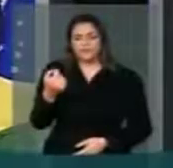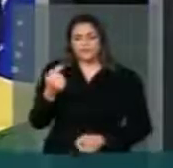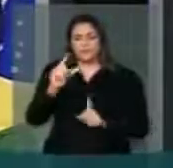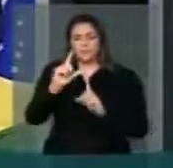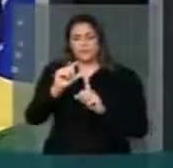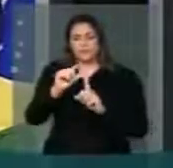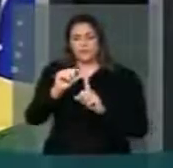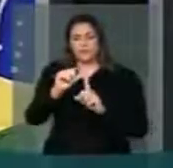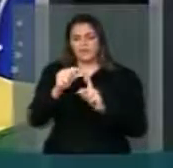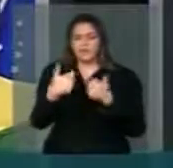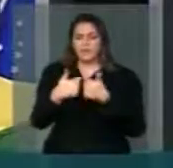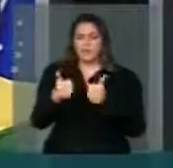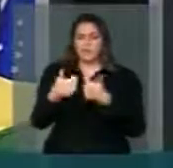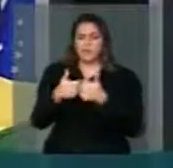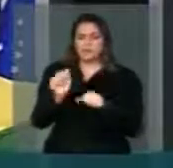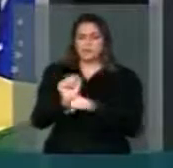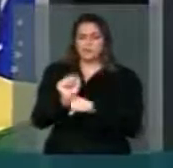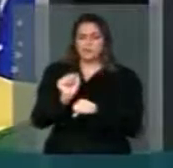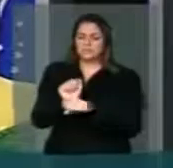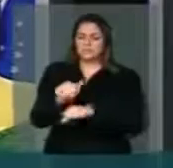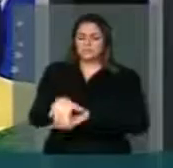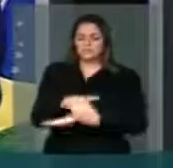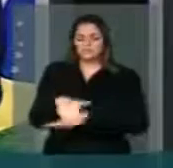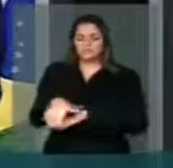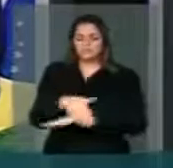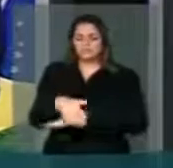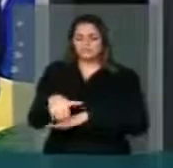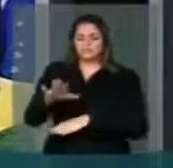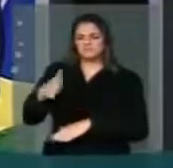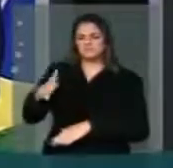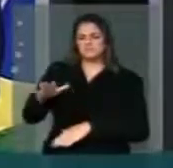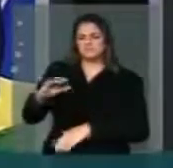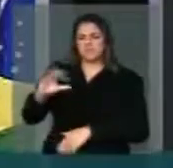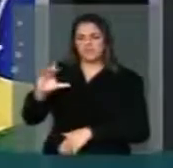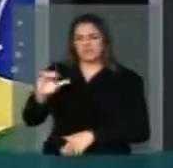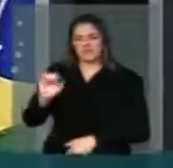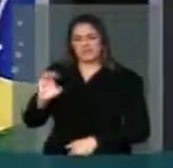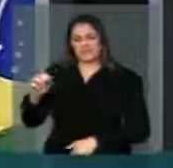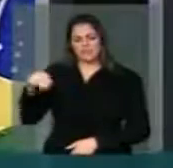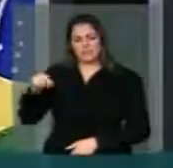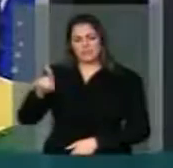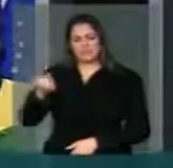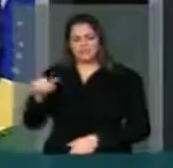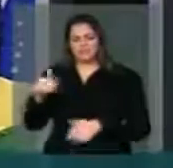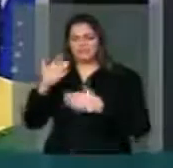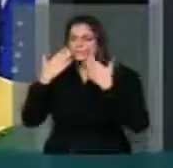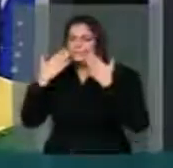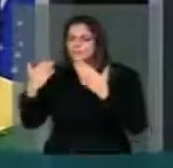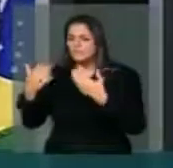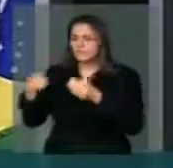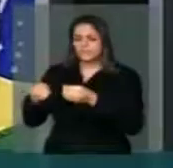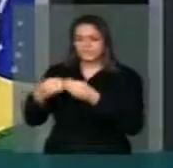ônibus, num bairro de classe média de São Luís, em frente ao Shop Center,